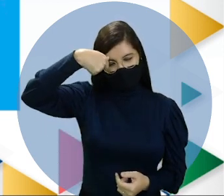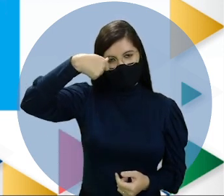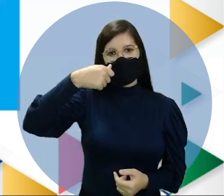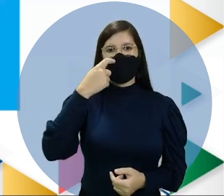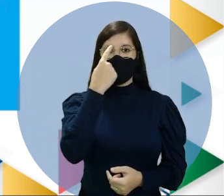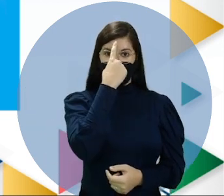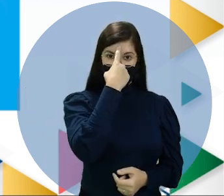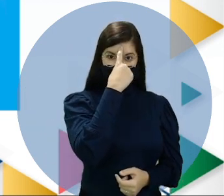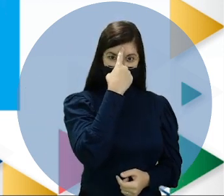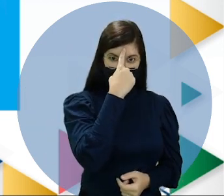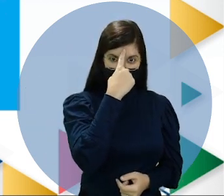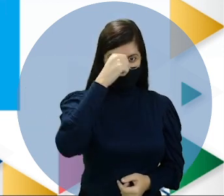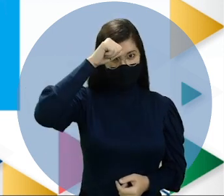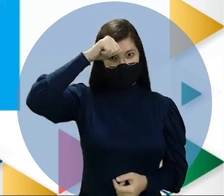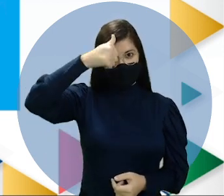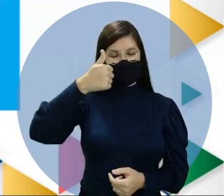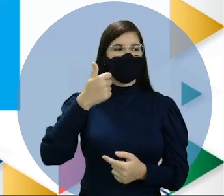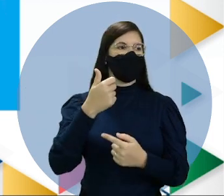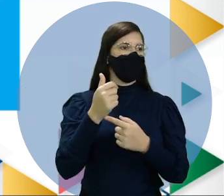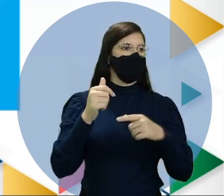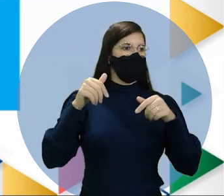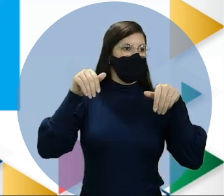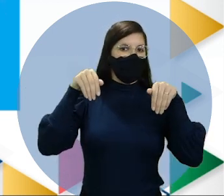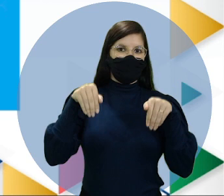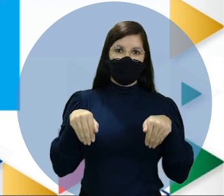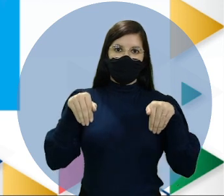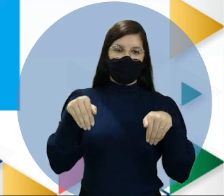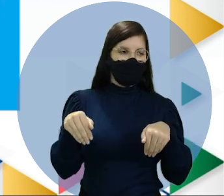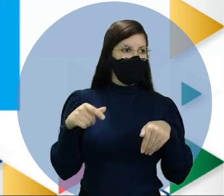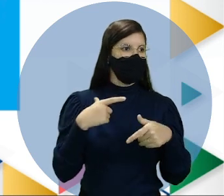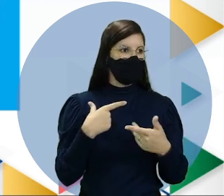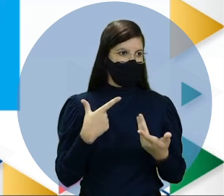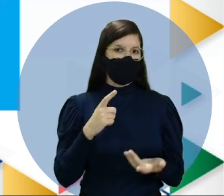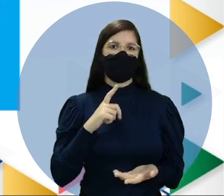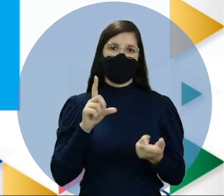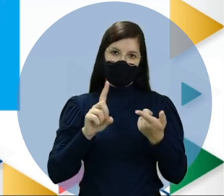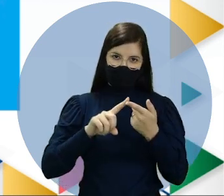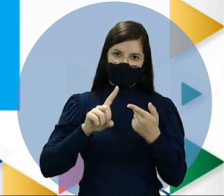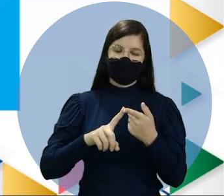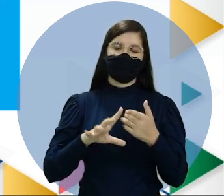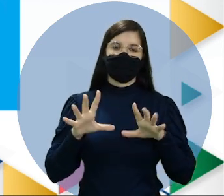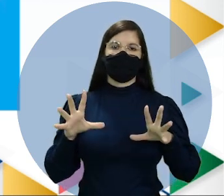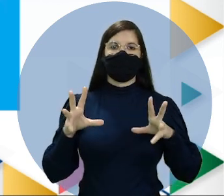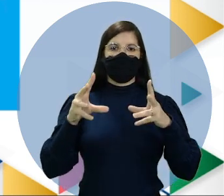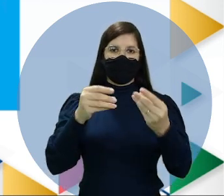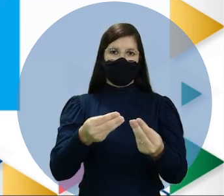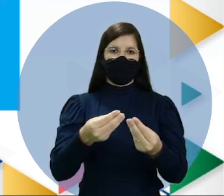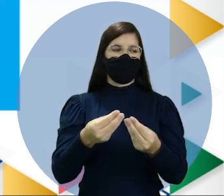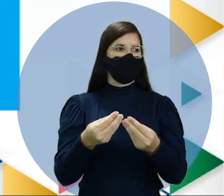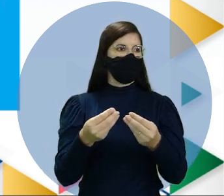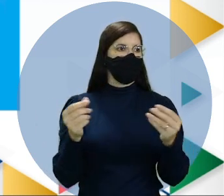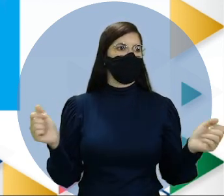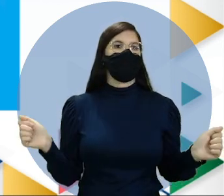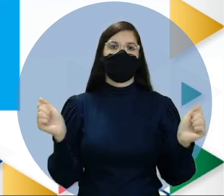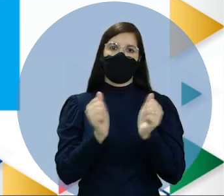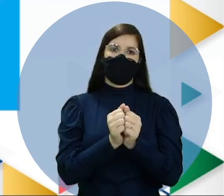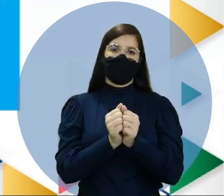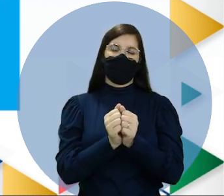Índia, a Antártica e também a Austrália. Isso aí a gente chamava de